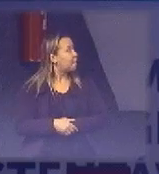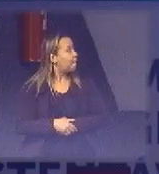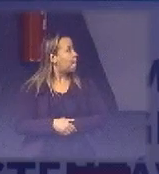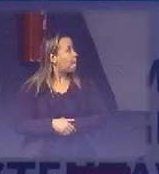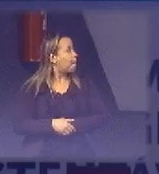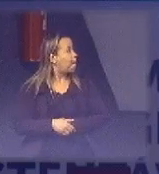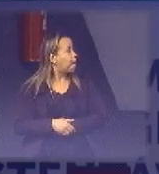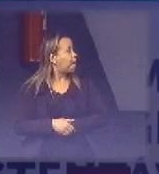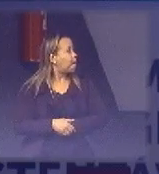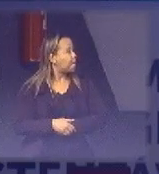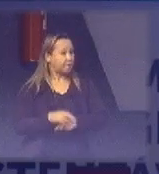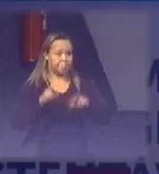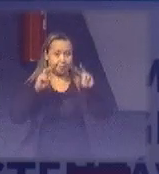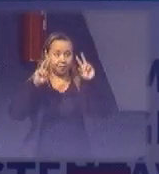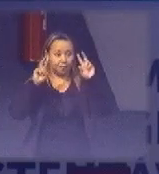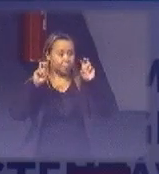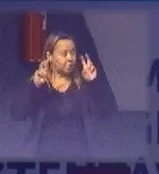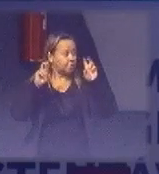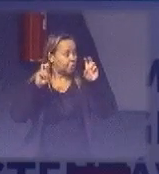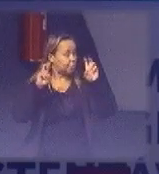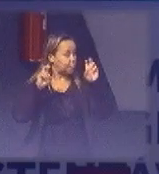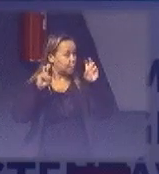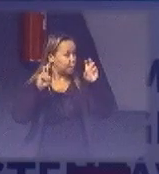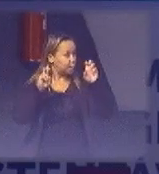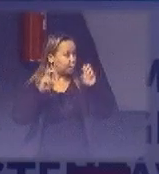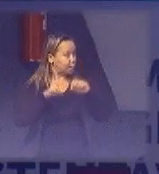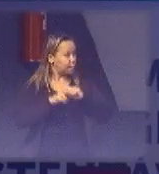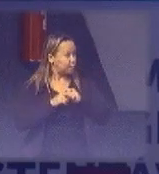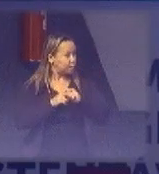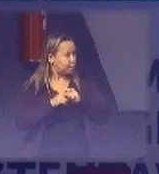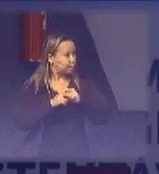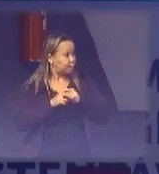Se for o caso, executa o vídeo direto no...